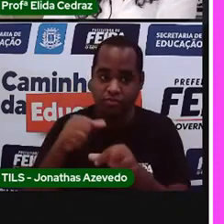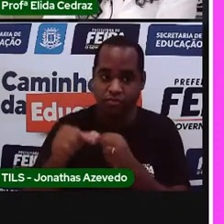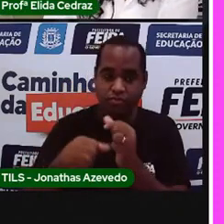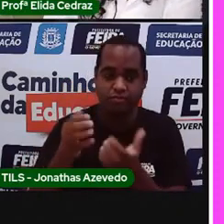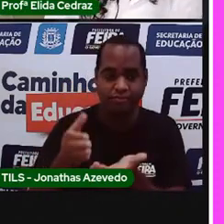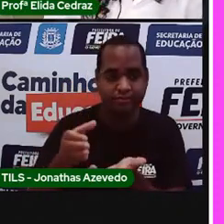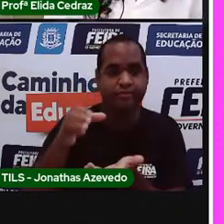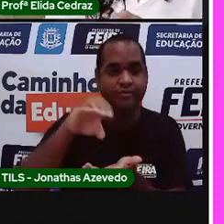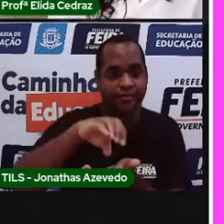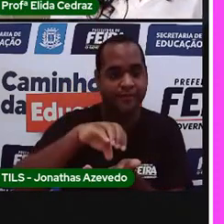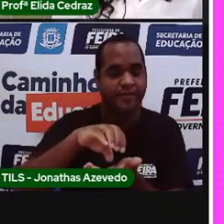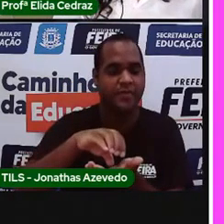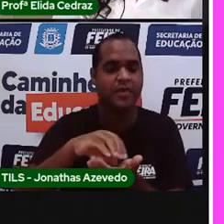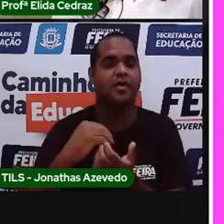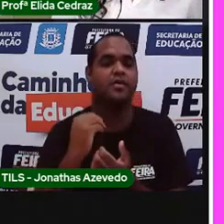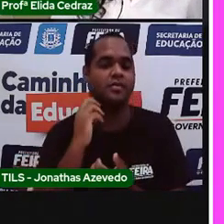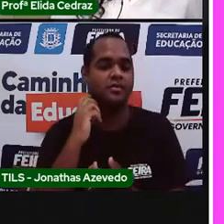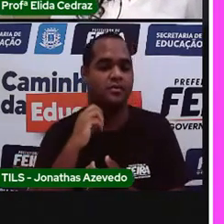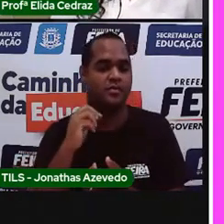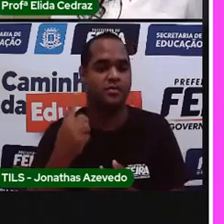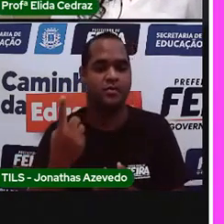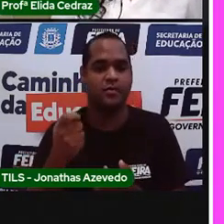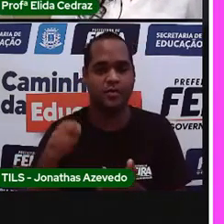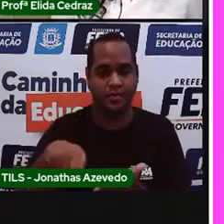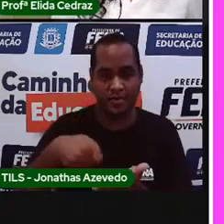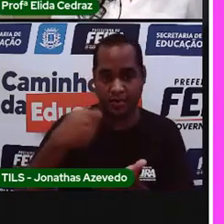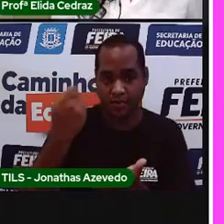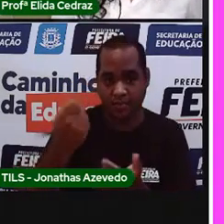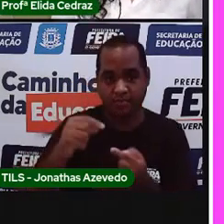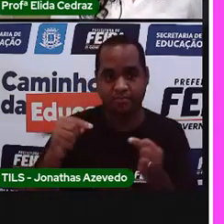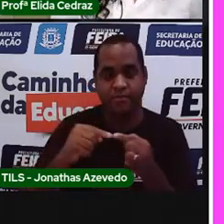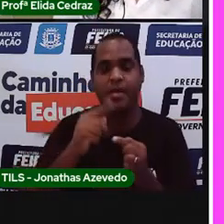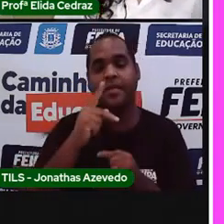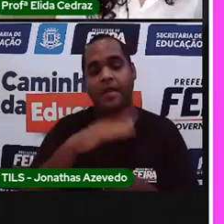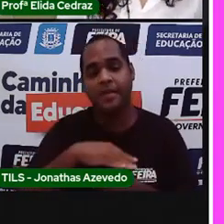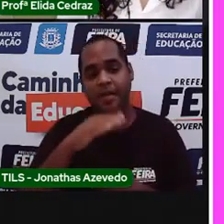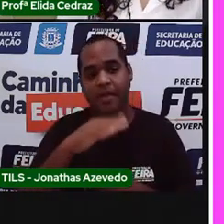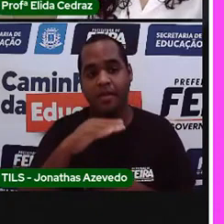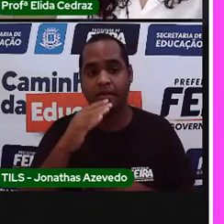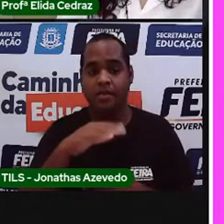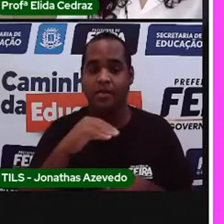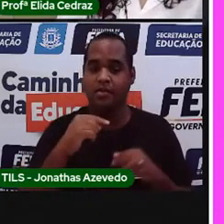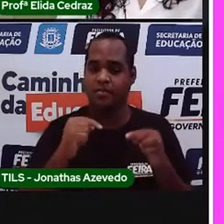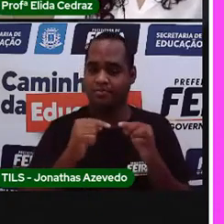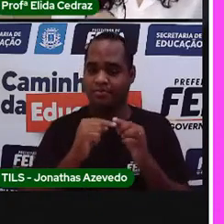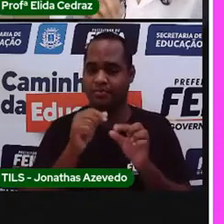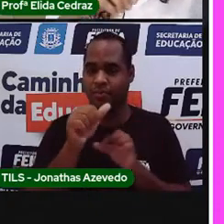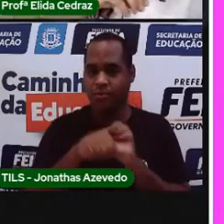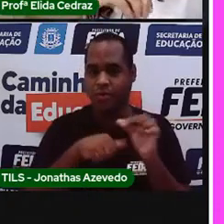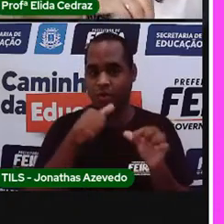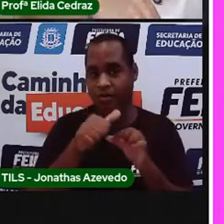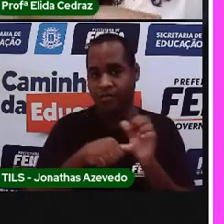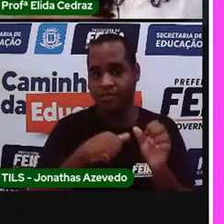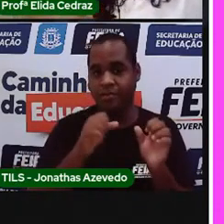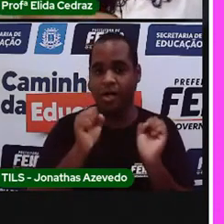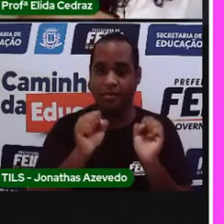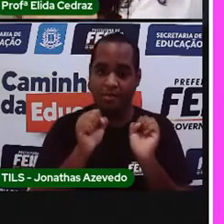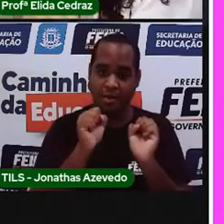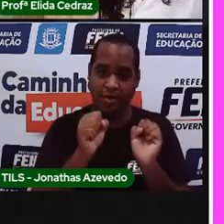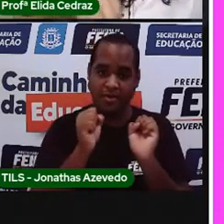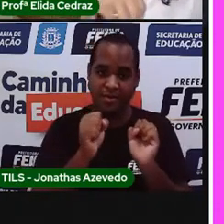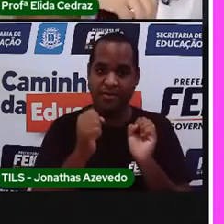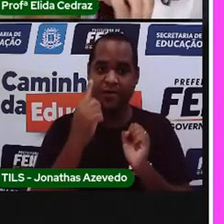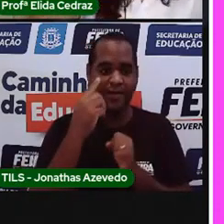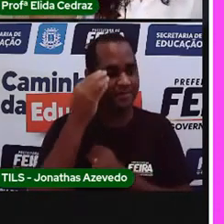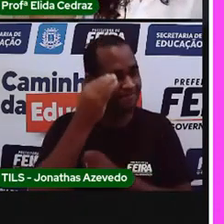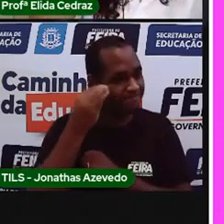Muito bem. Uma colher de sopa de pimenta do reino. A pró só fez a alteração, pra ficar melhor pra você